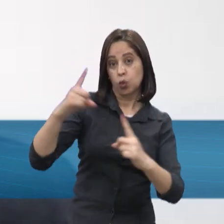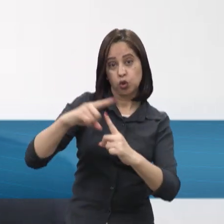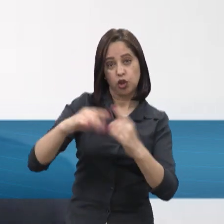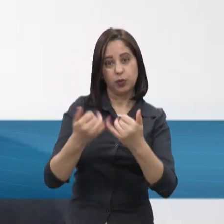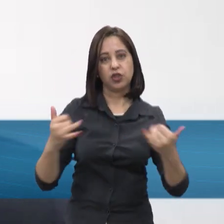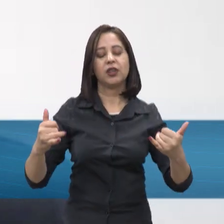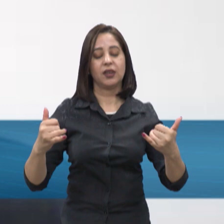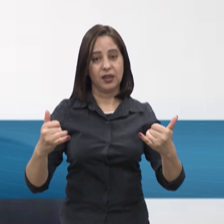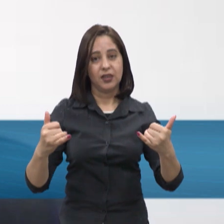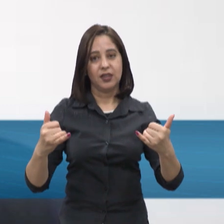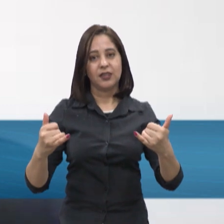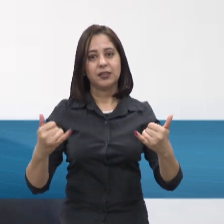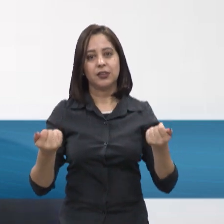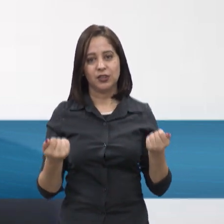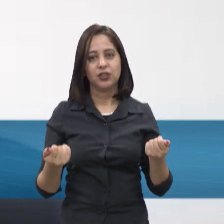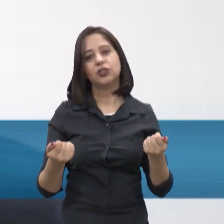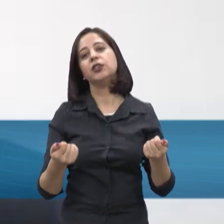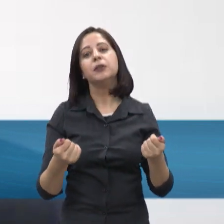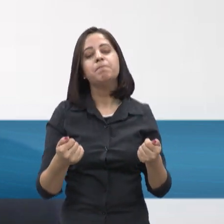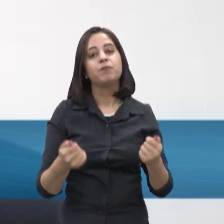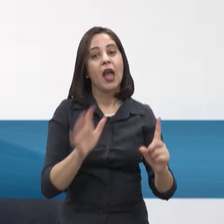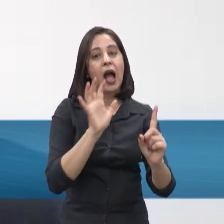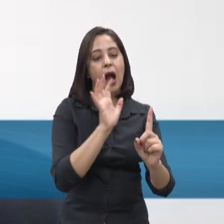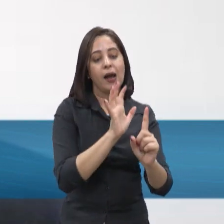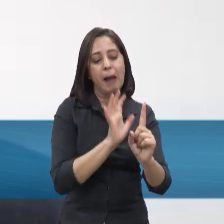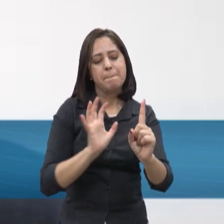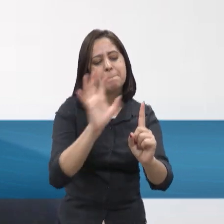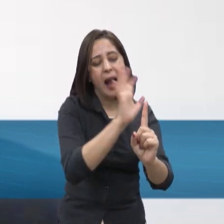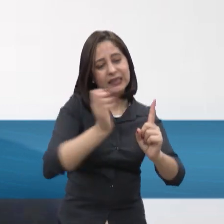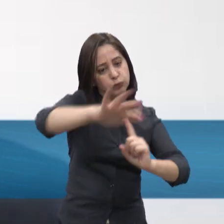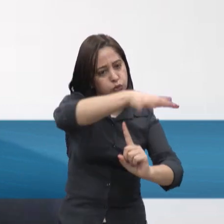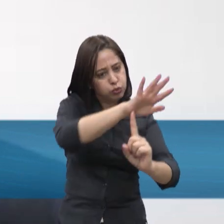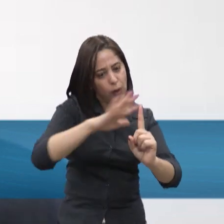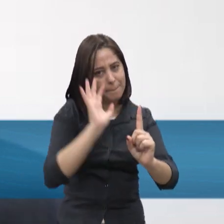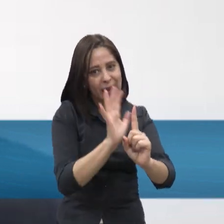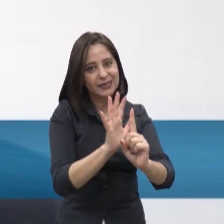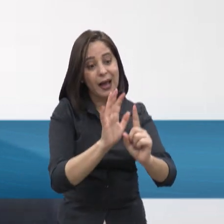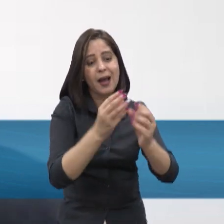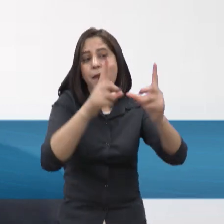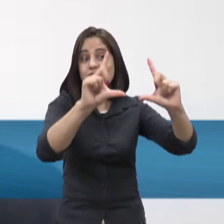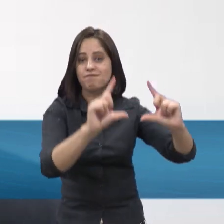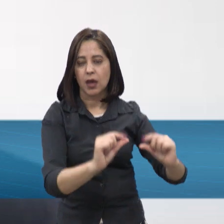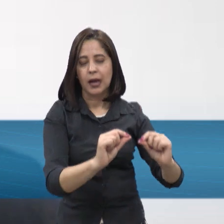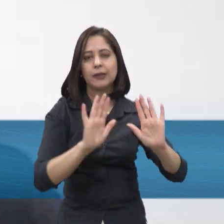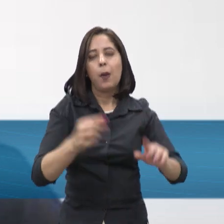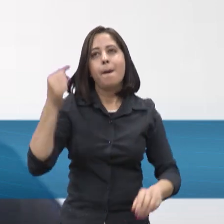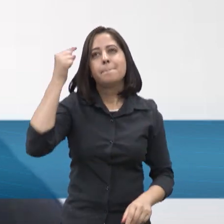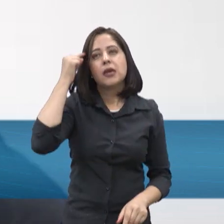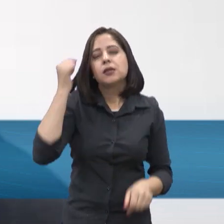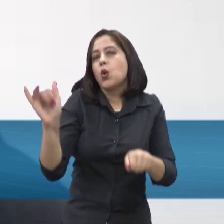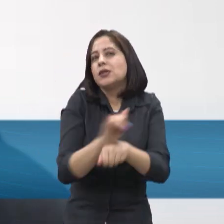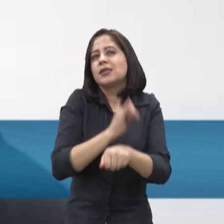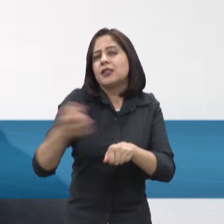efeito desses impactos é muito menor. Então, quando a gente pensa em novas formas de geração de energia,